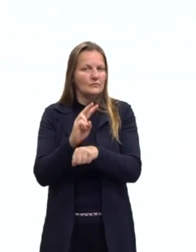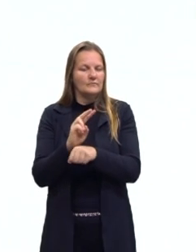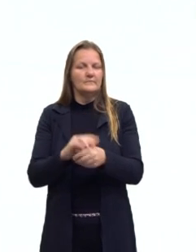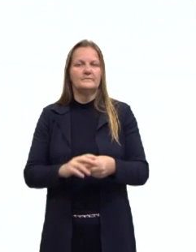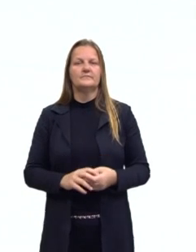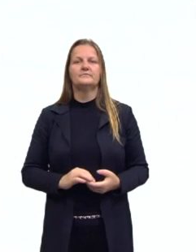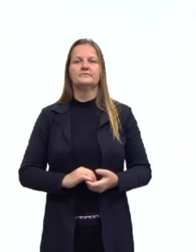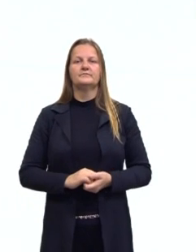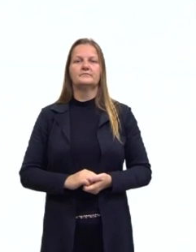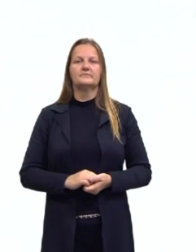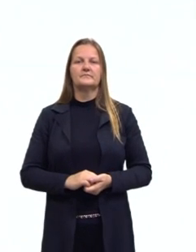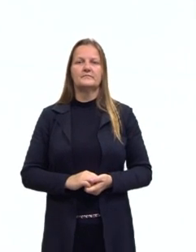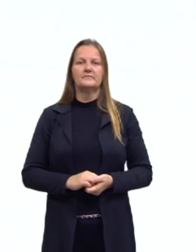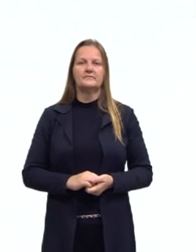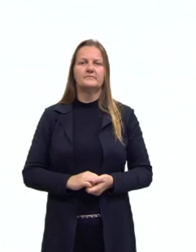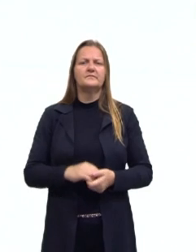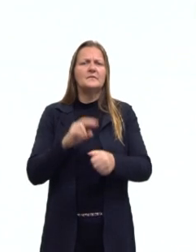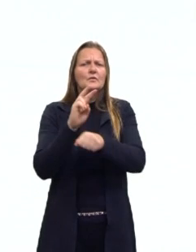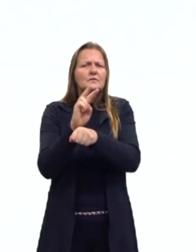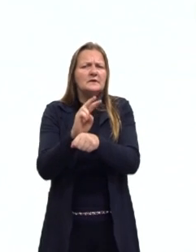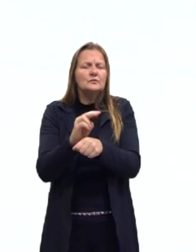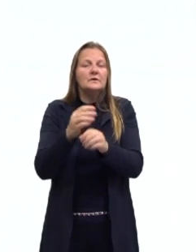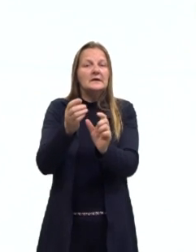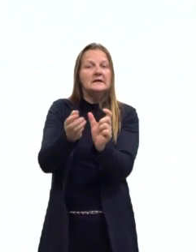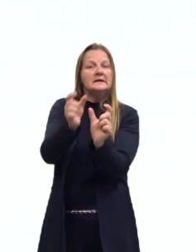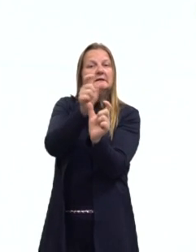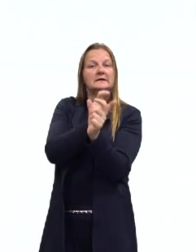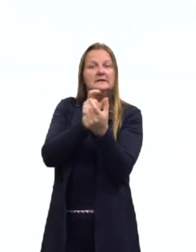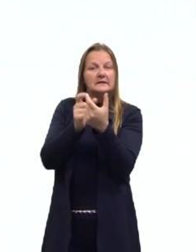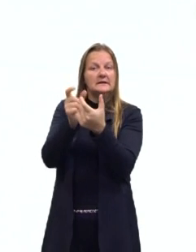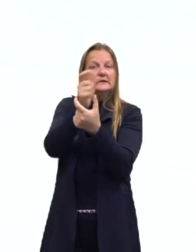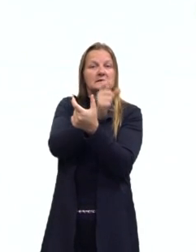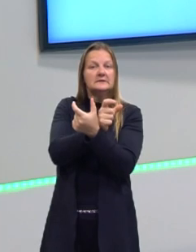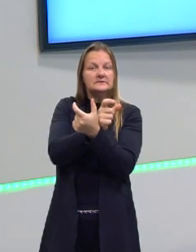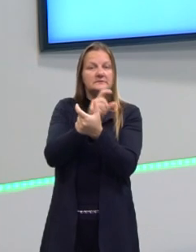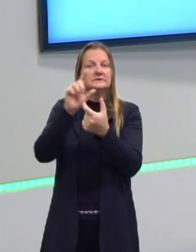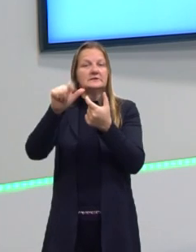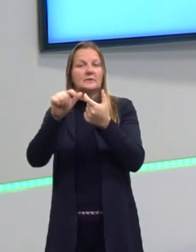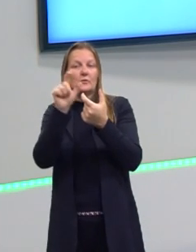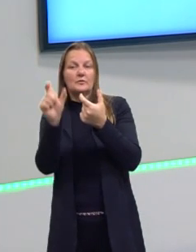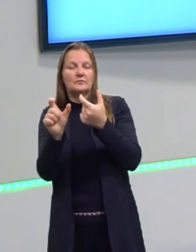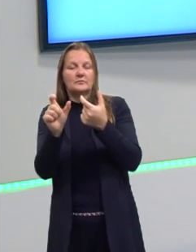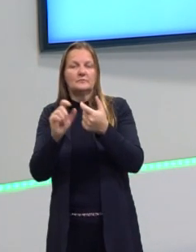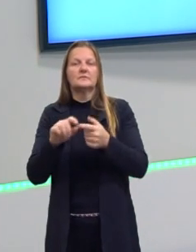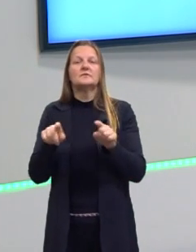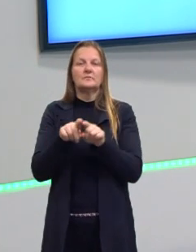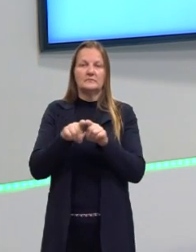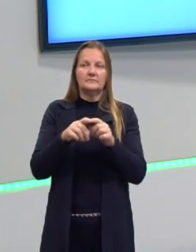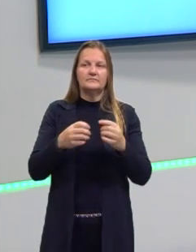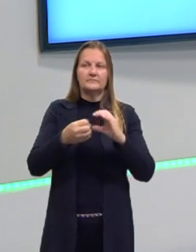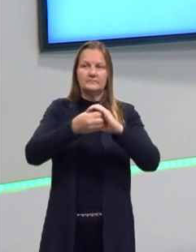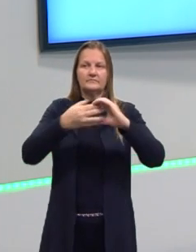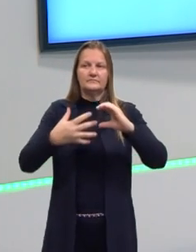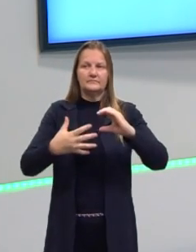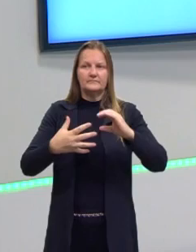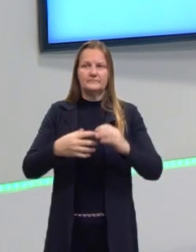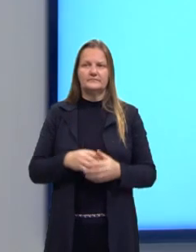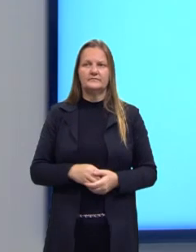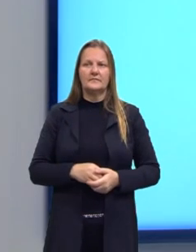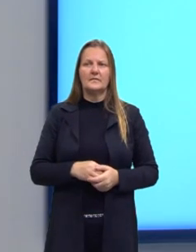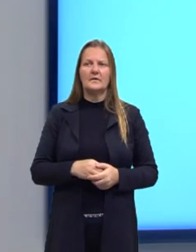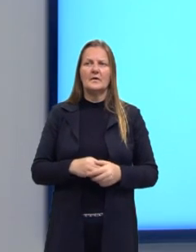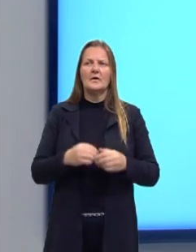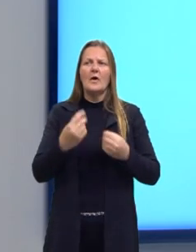Então, eu tenho que tomar cuidado. Tenho que tomar cuidado com o que vem antes e com o que vem depois dessas palavras. Então, olha só. Eu separei